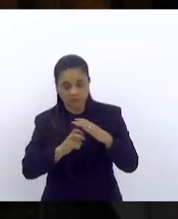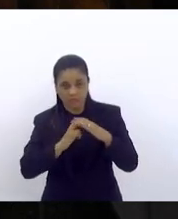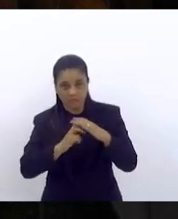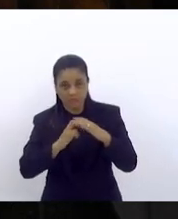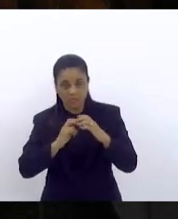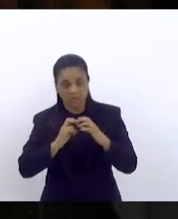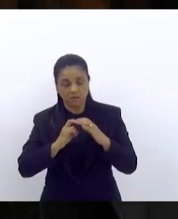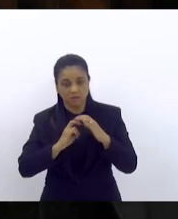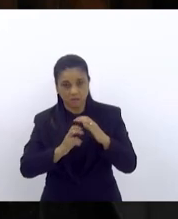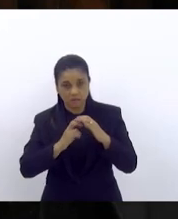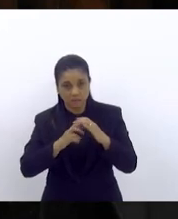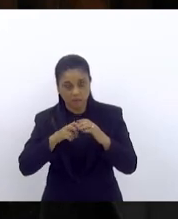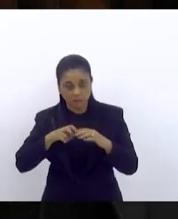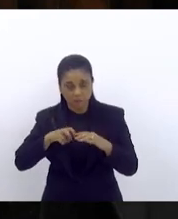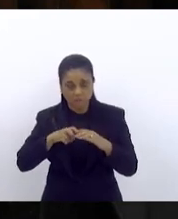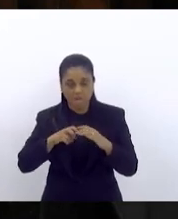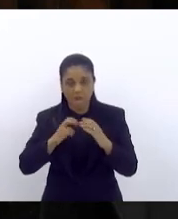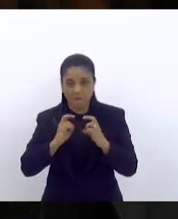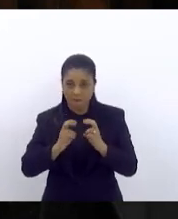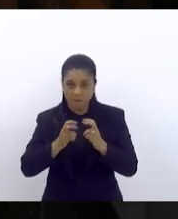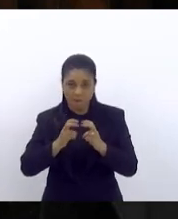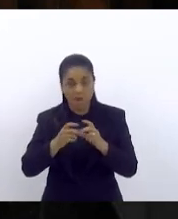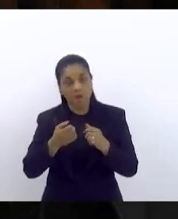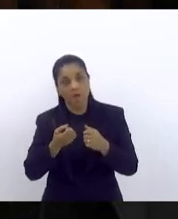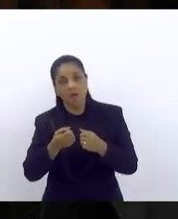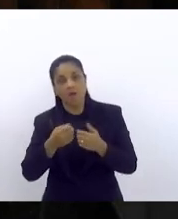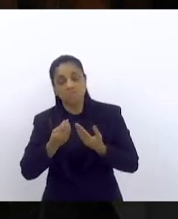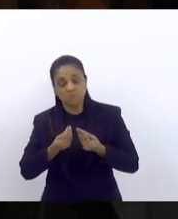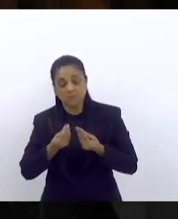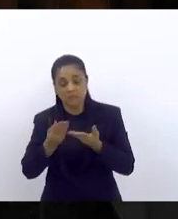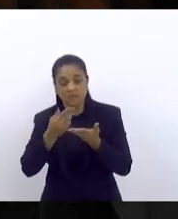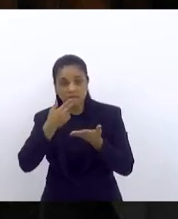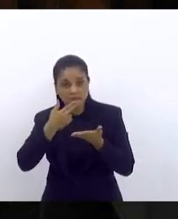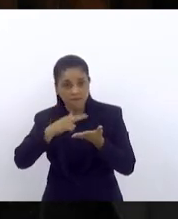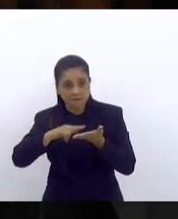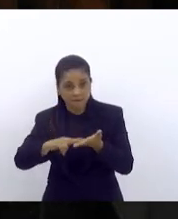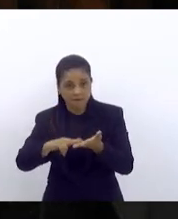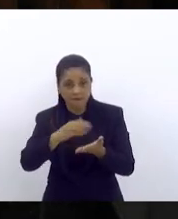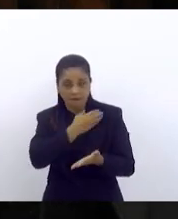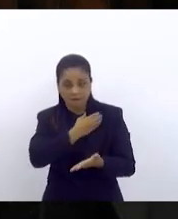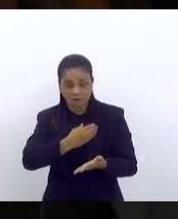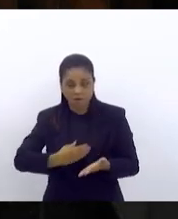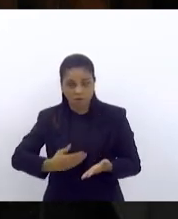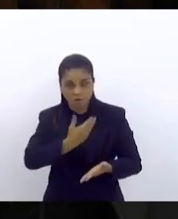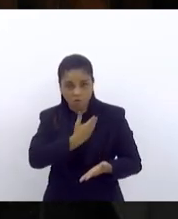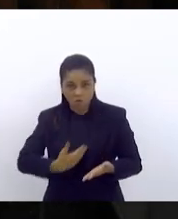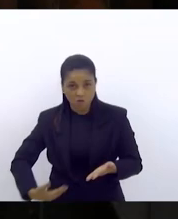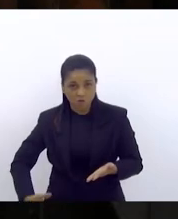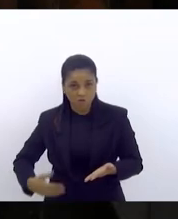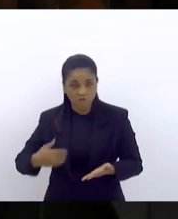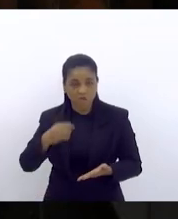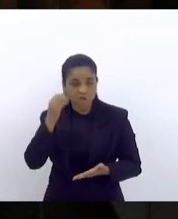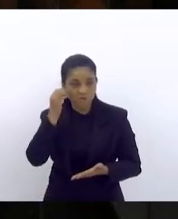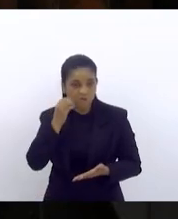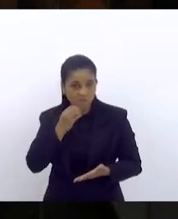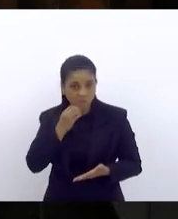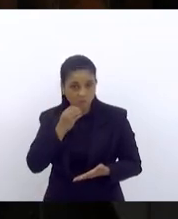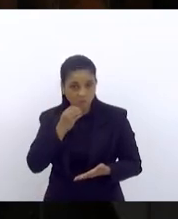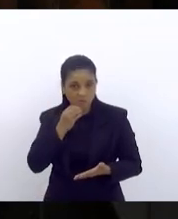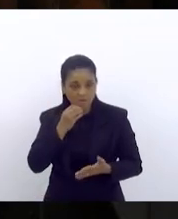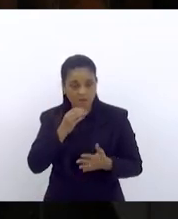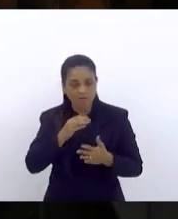carta ao governador para se afastar da concessão